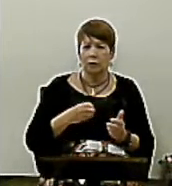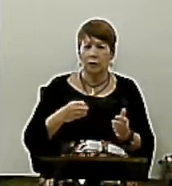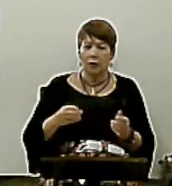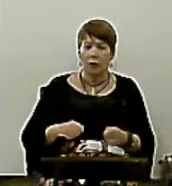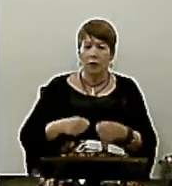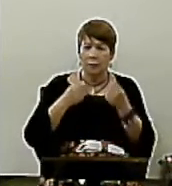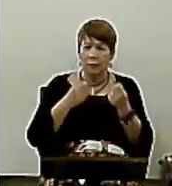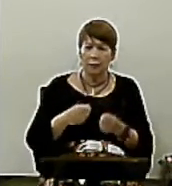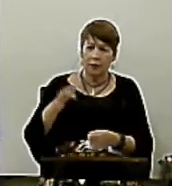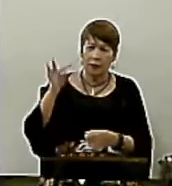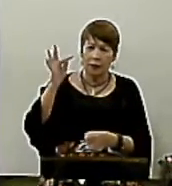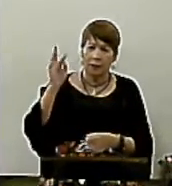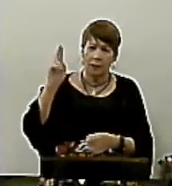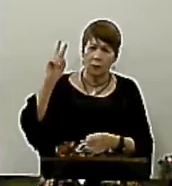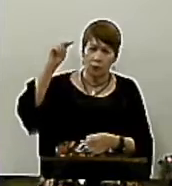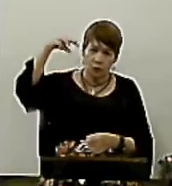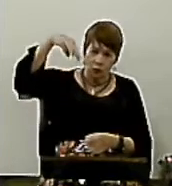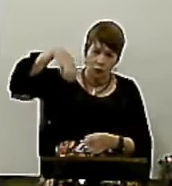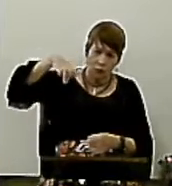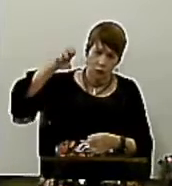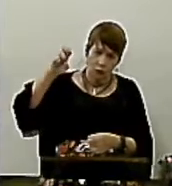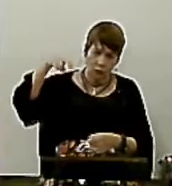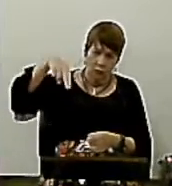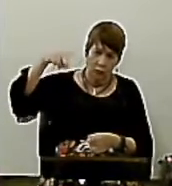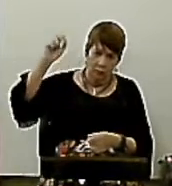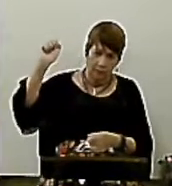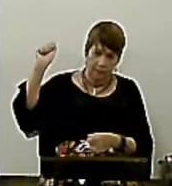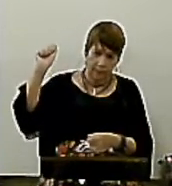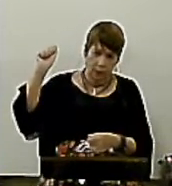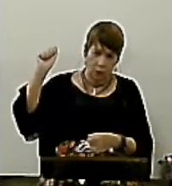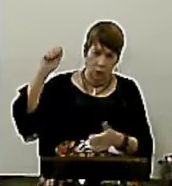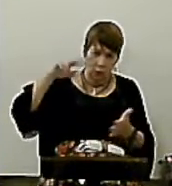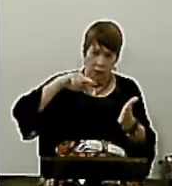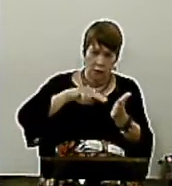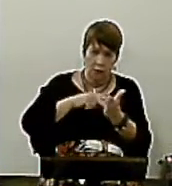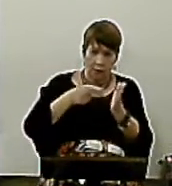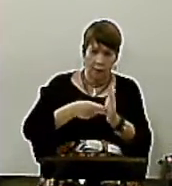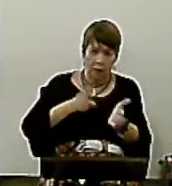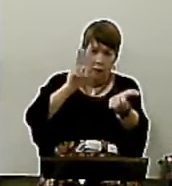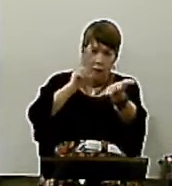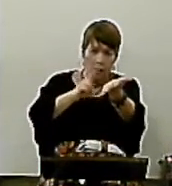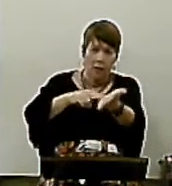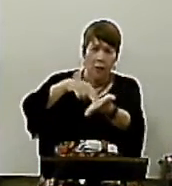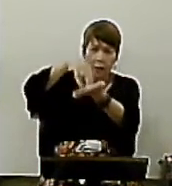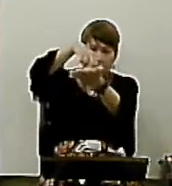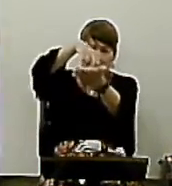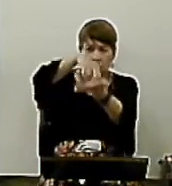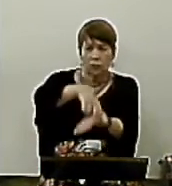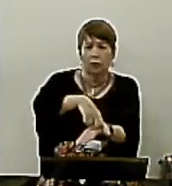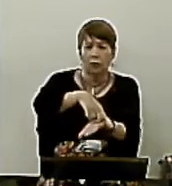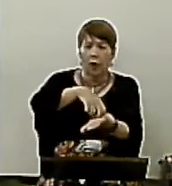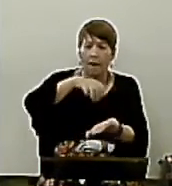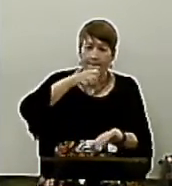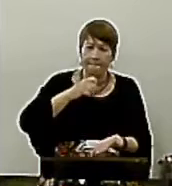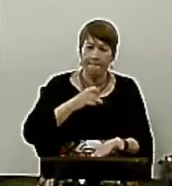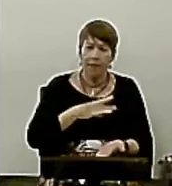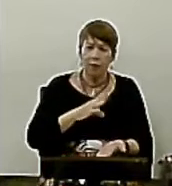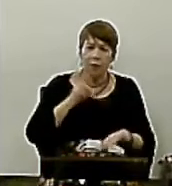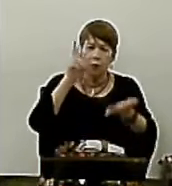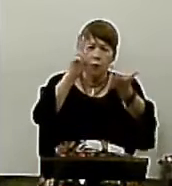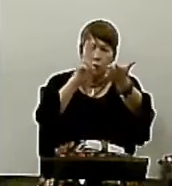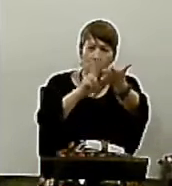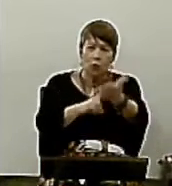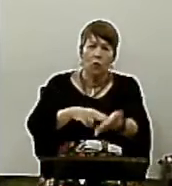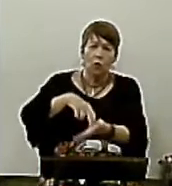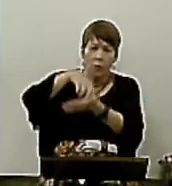tormento Ela poderia também Ser traduzida por castigo O medo do castigo O medo de que No